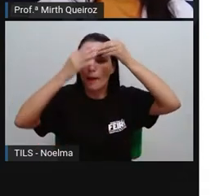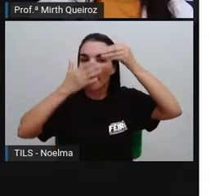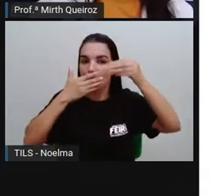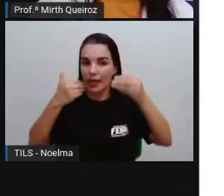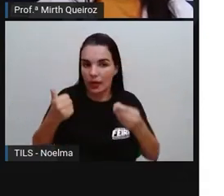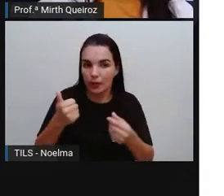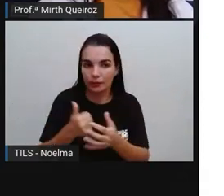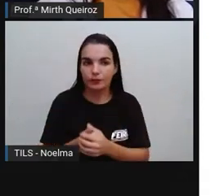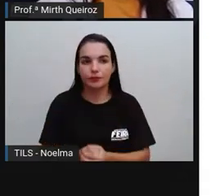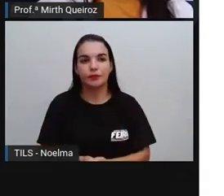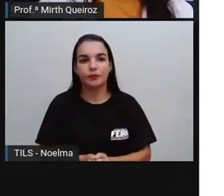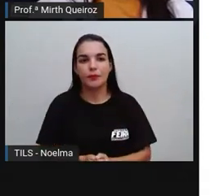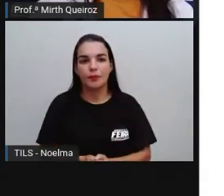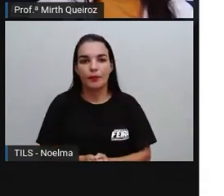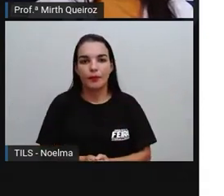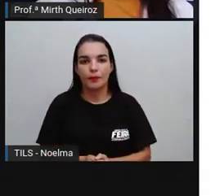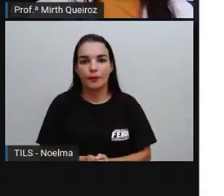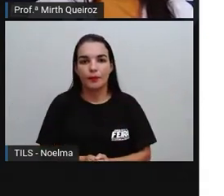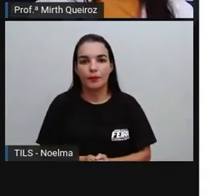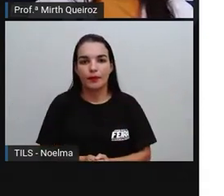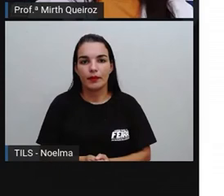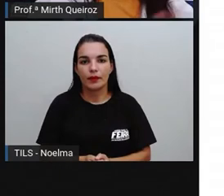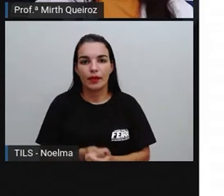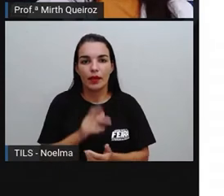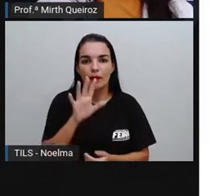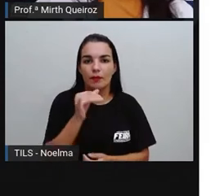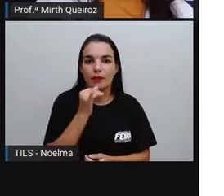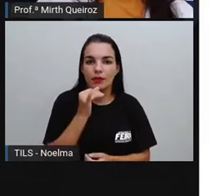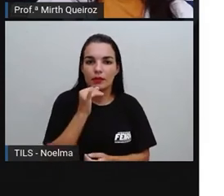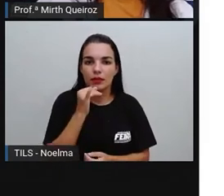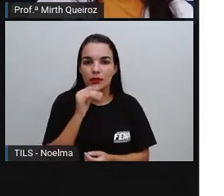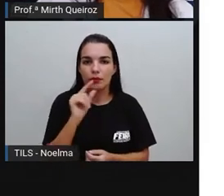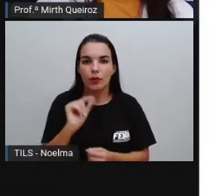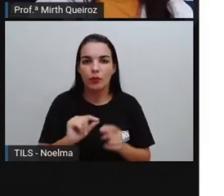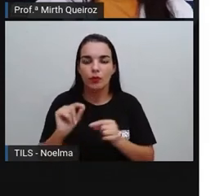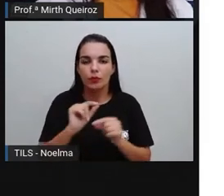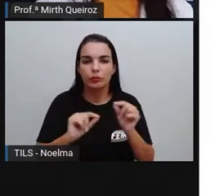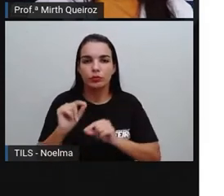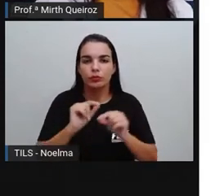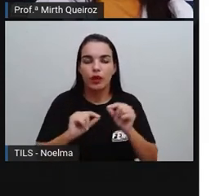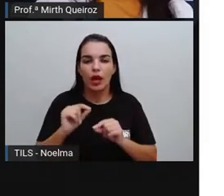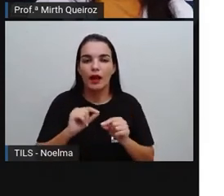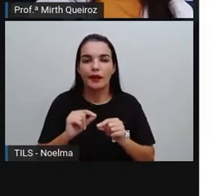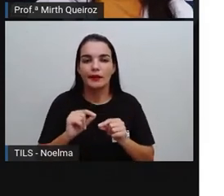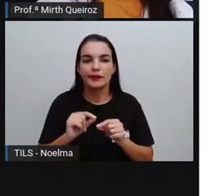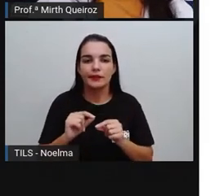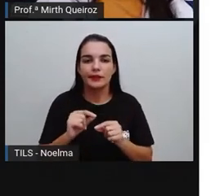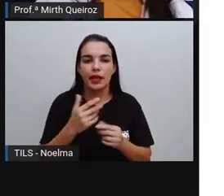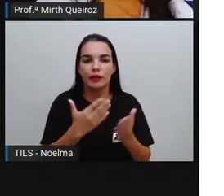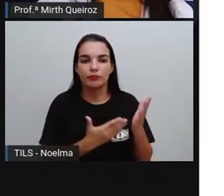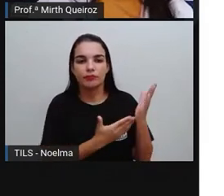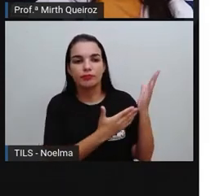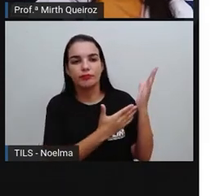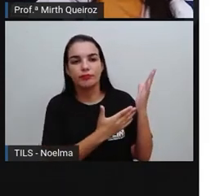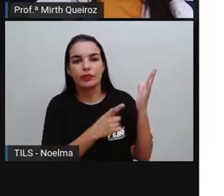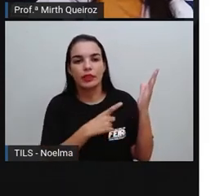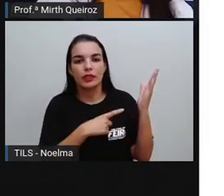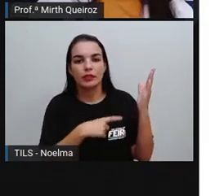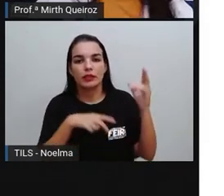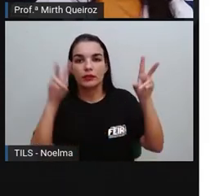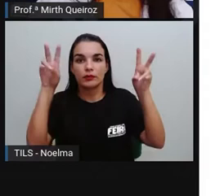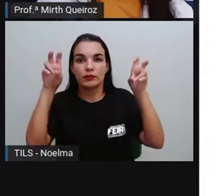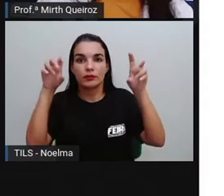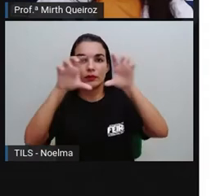ali, certo? Como, por exemplo, o palco musical da web. São Judas recebe inscrição para cursos